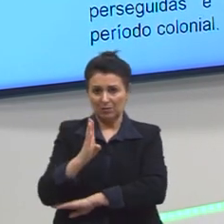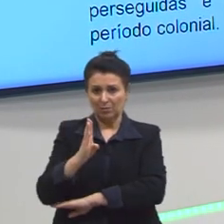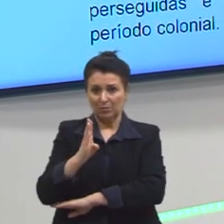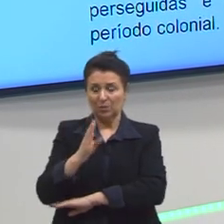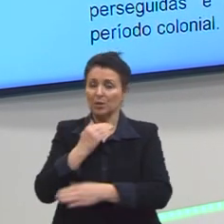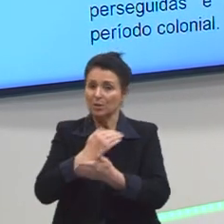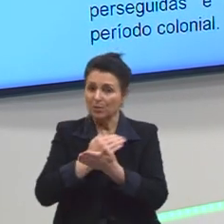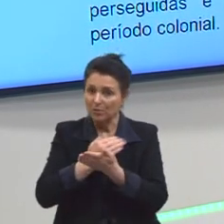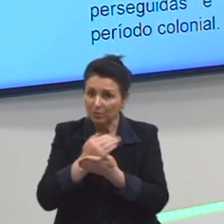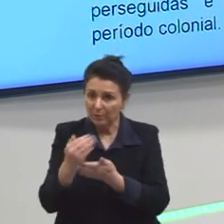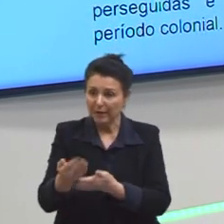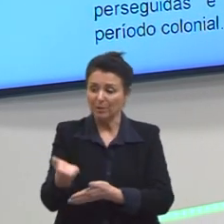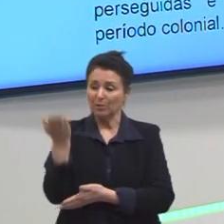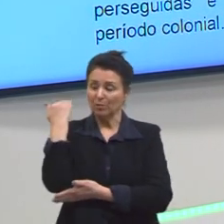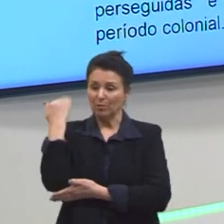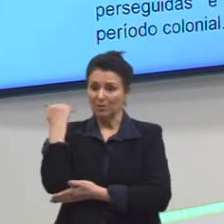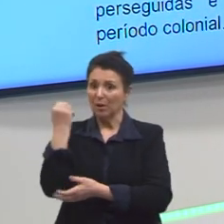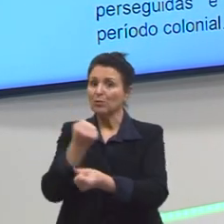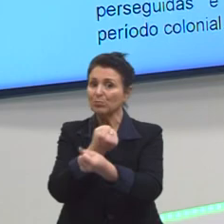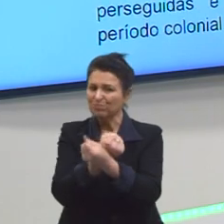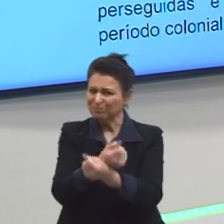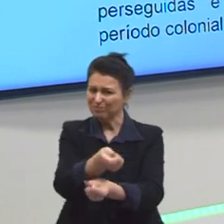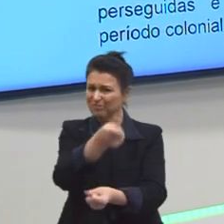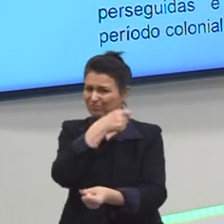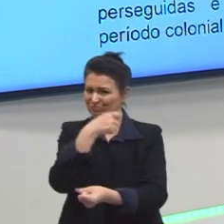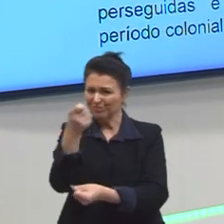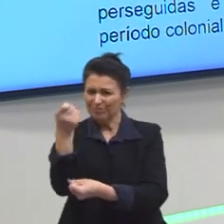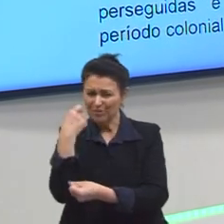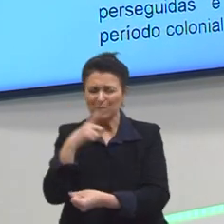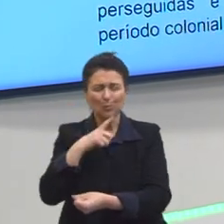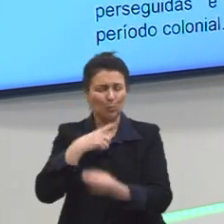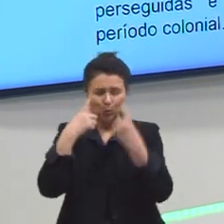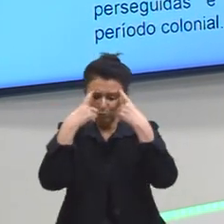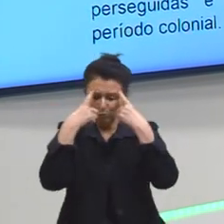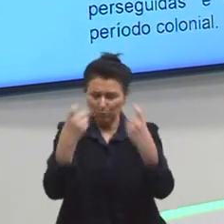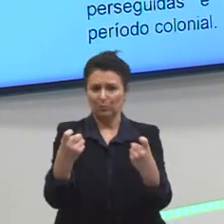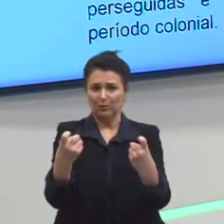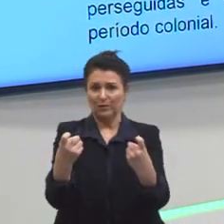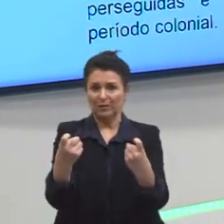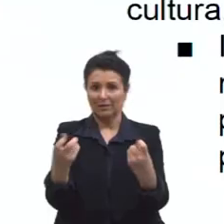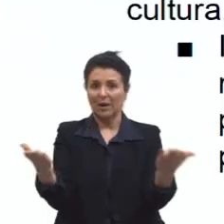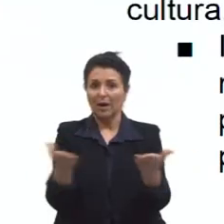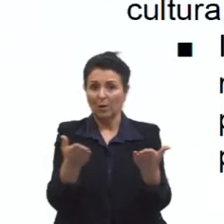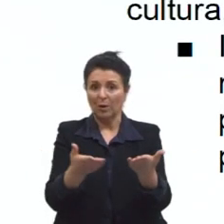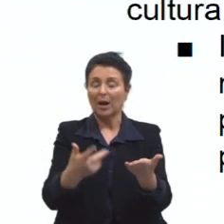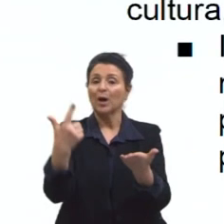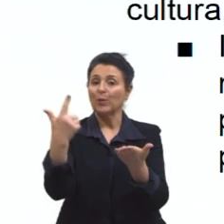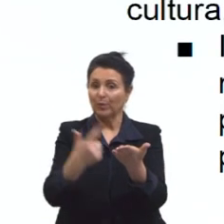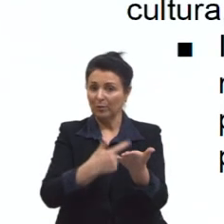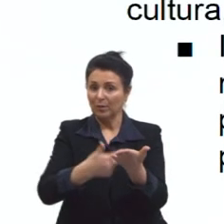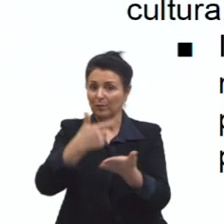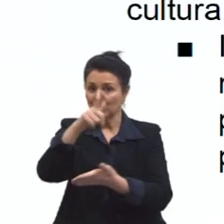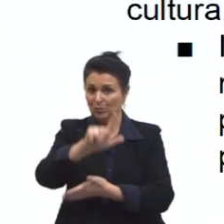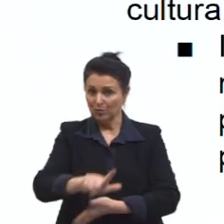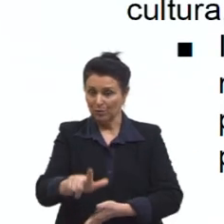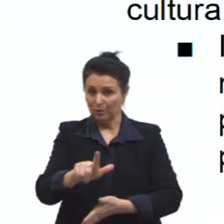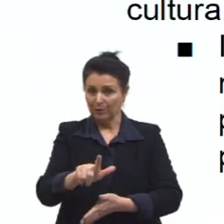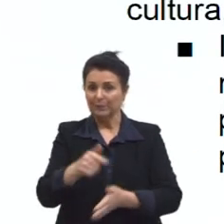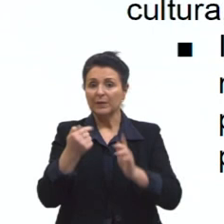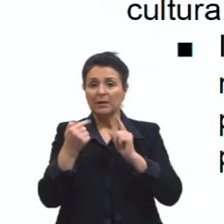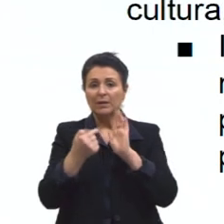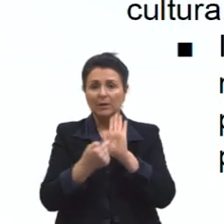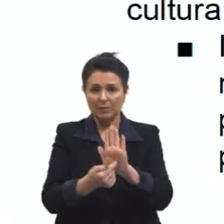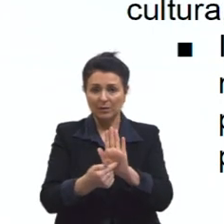desse passado escravocrata, que foi muito violento. Vamos voltar aqui para o Casa Grande e Senzala. Ele está se referindo,